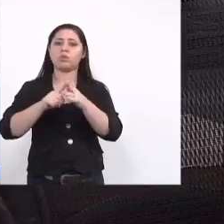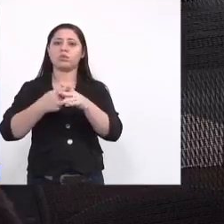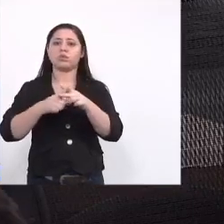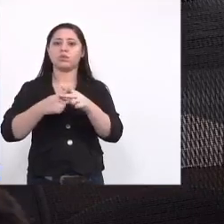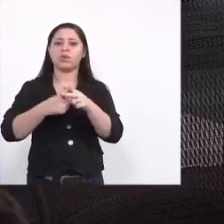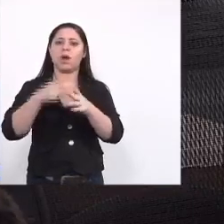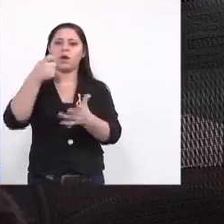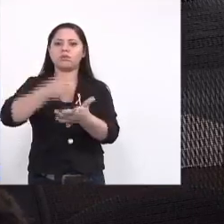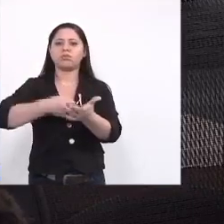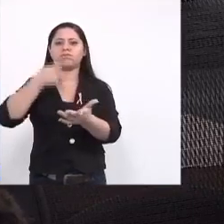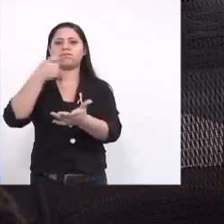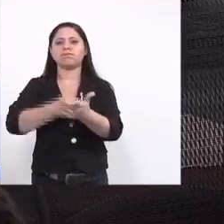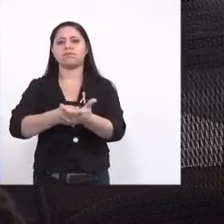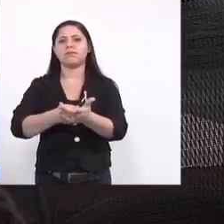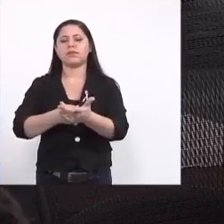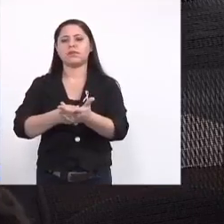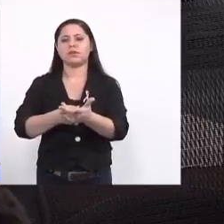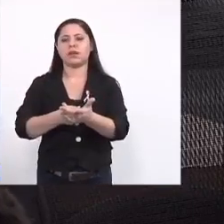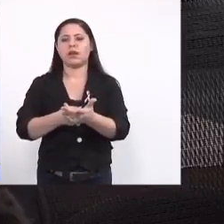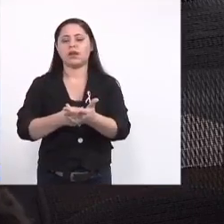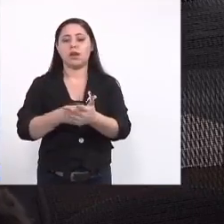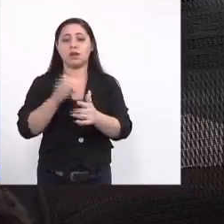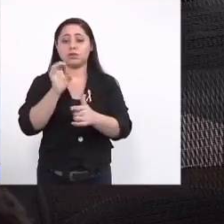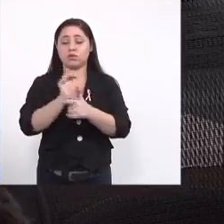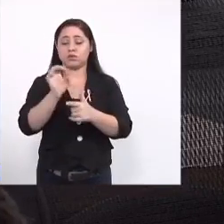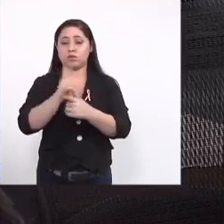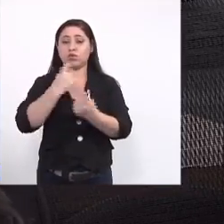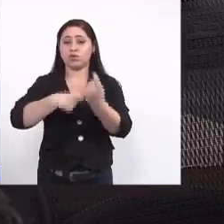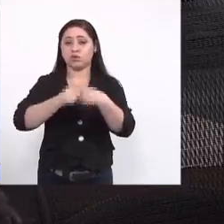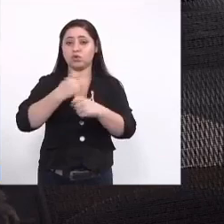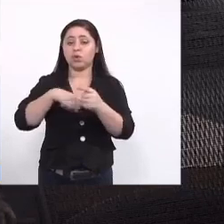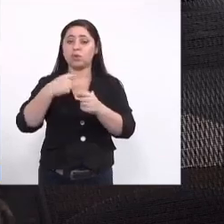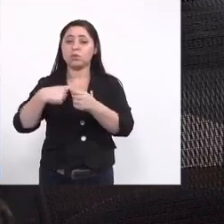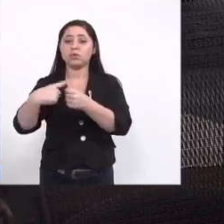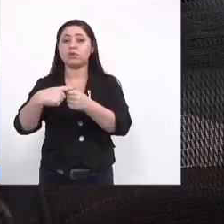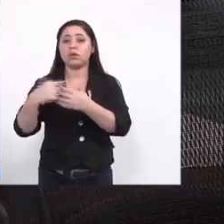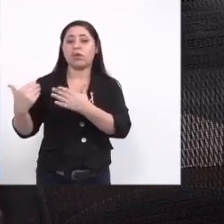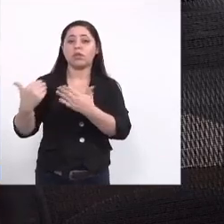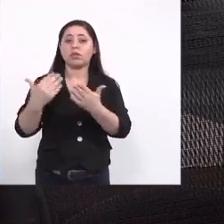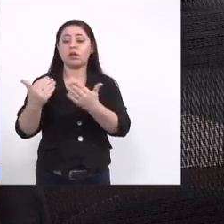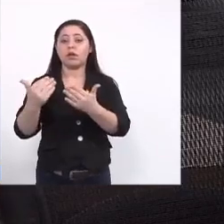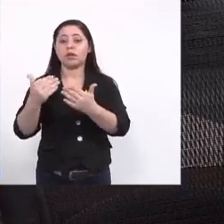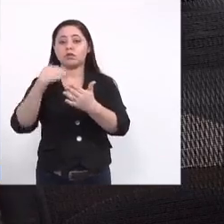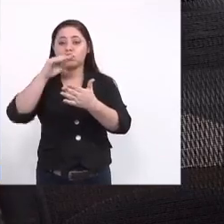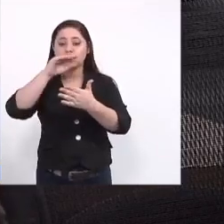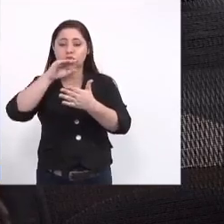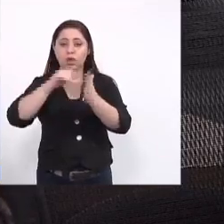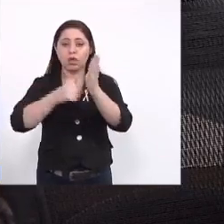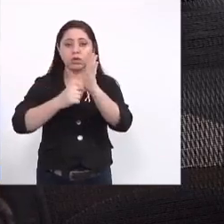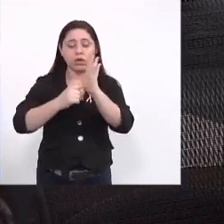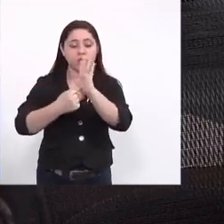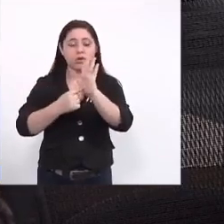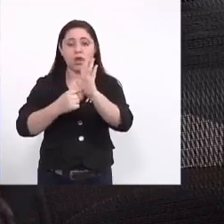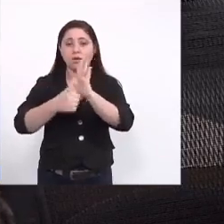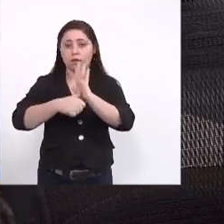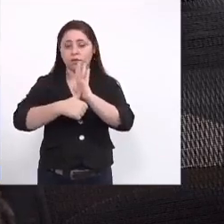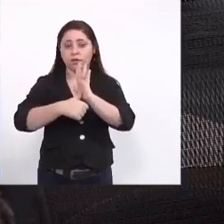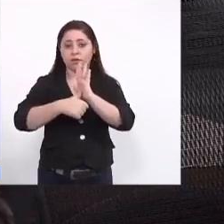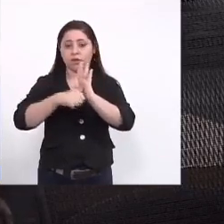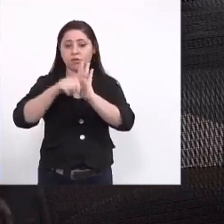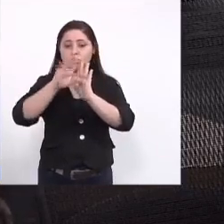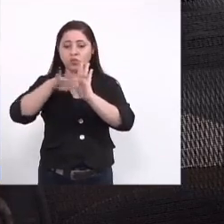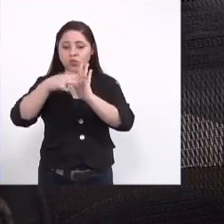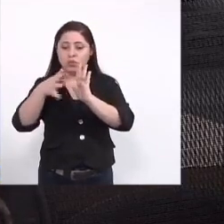obrigar o ente municipal o gestor municipal a fornecer essa identificação do agente através de uniforme